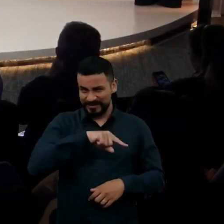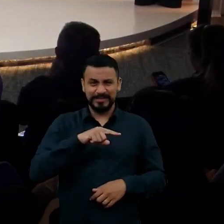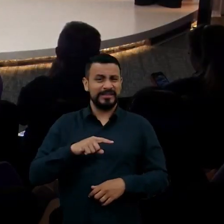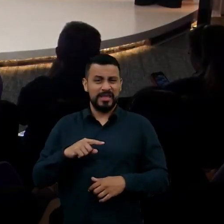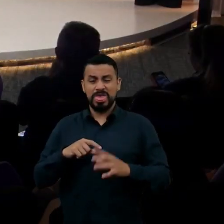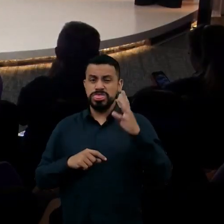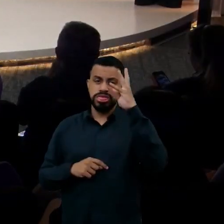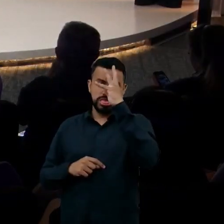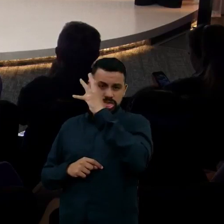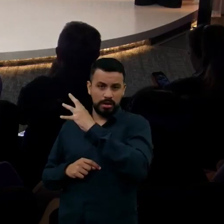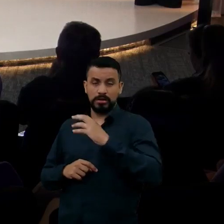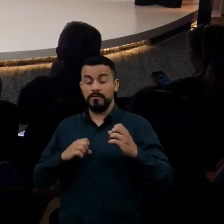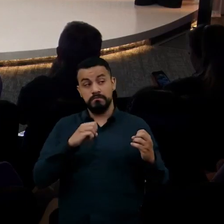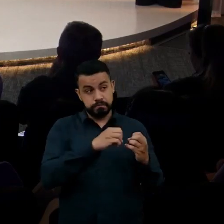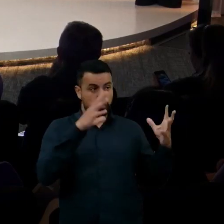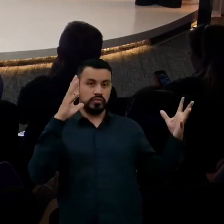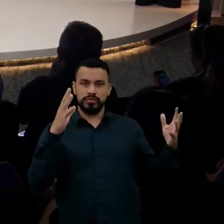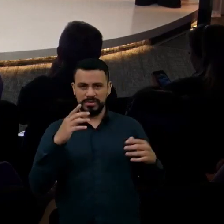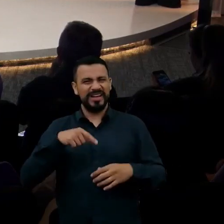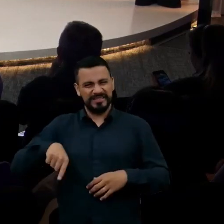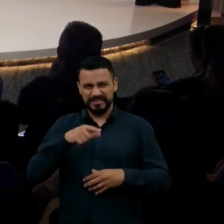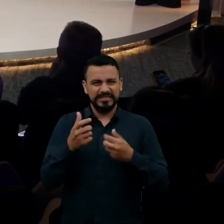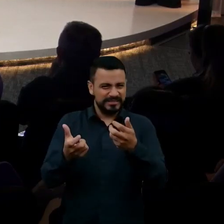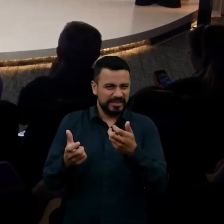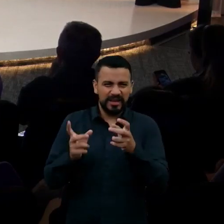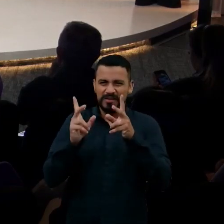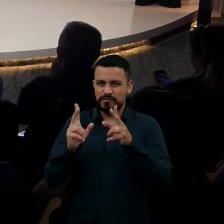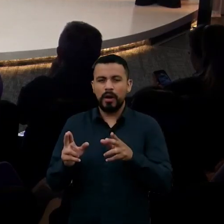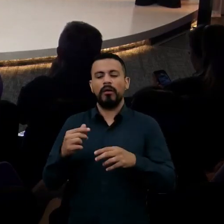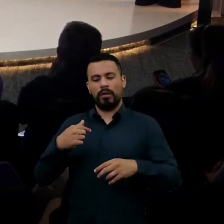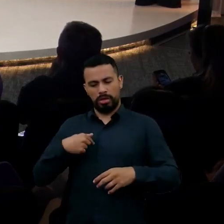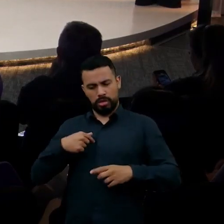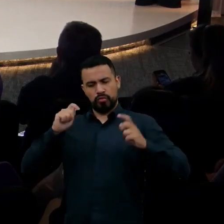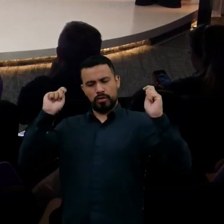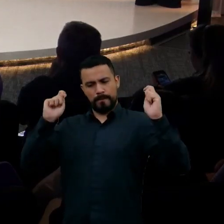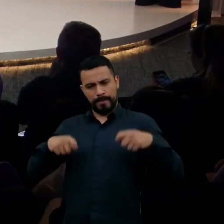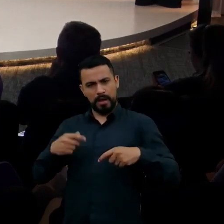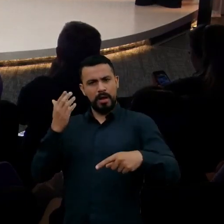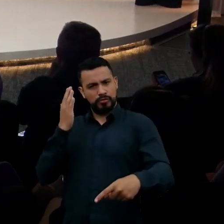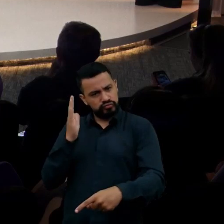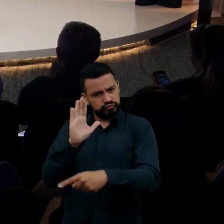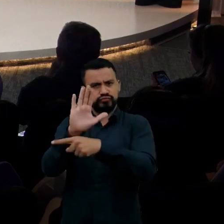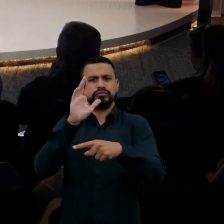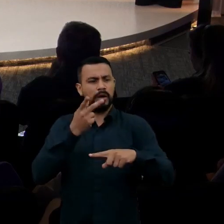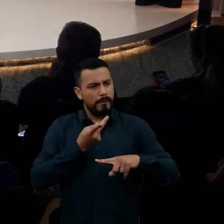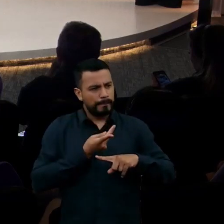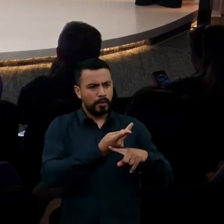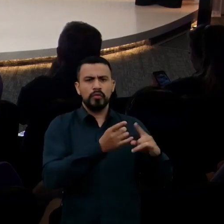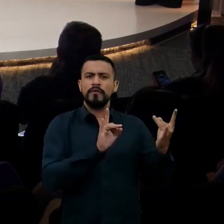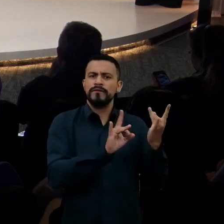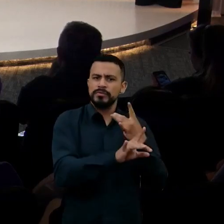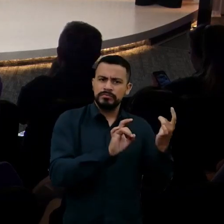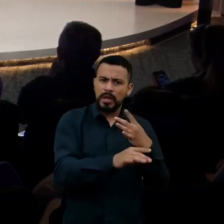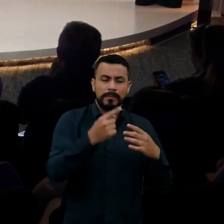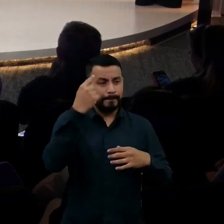soluções. Nós queremos ser heróis, nós queremos sempre ali buscar os feedbacks, nós temos que alimentar o futuro, mas